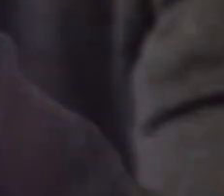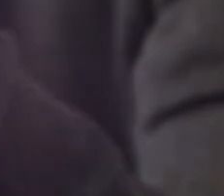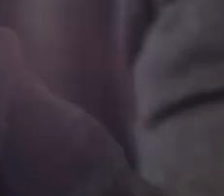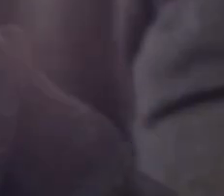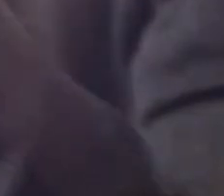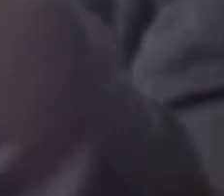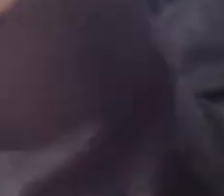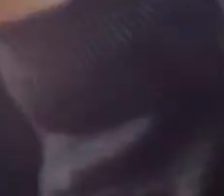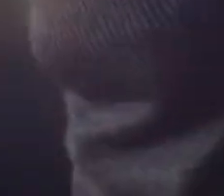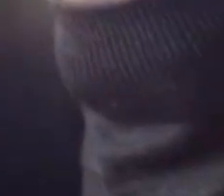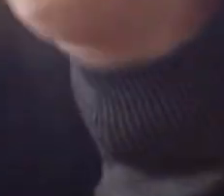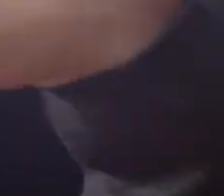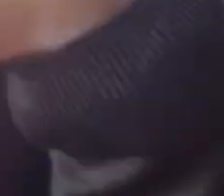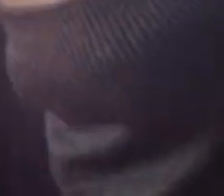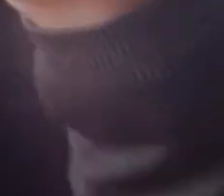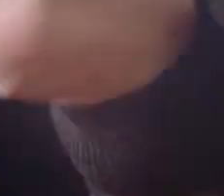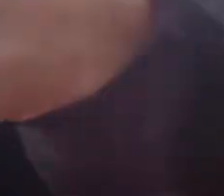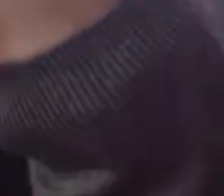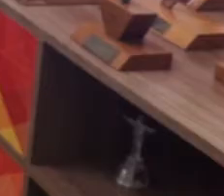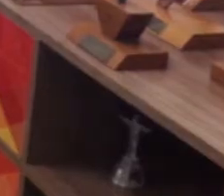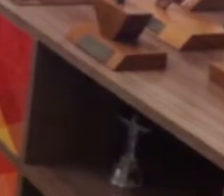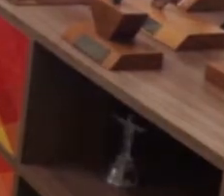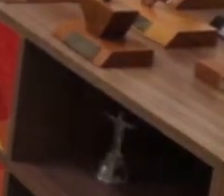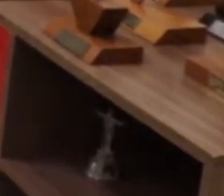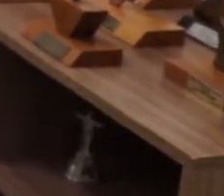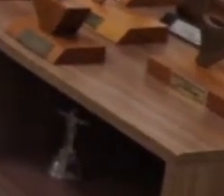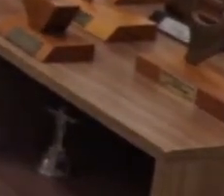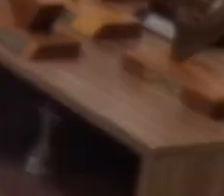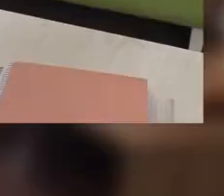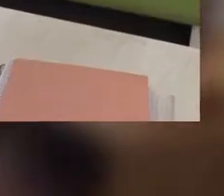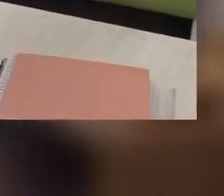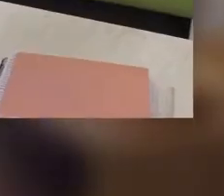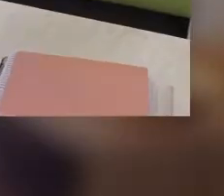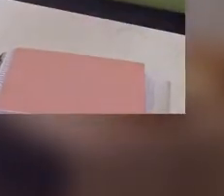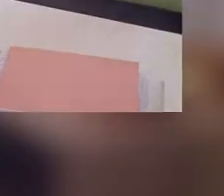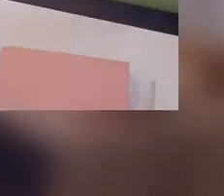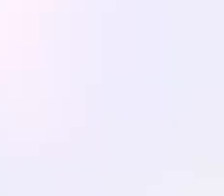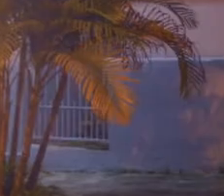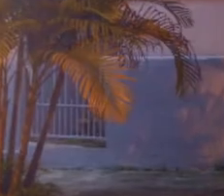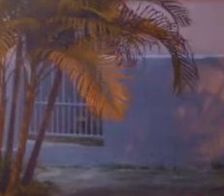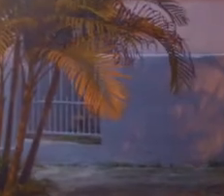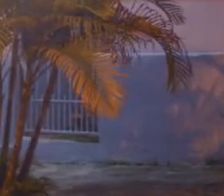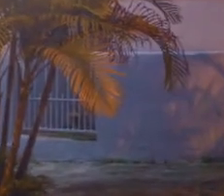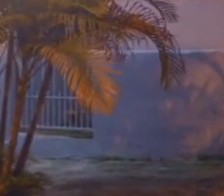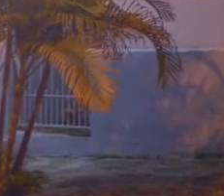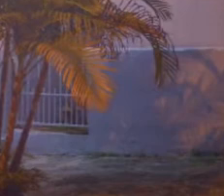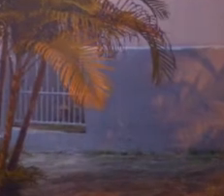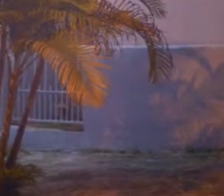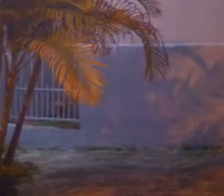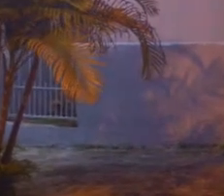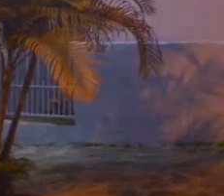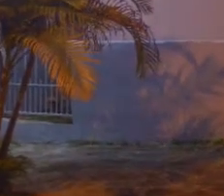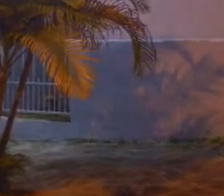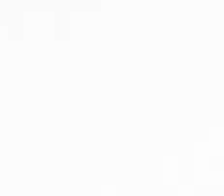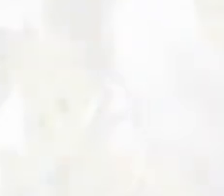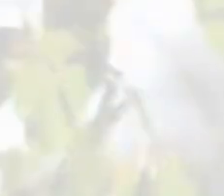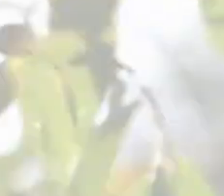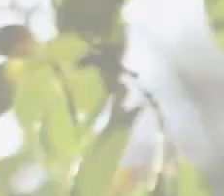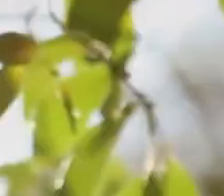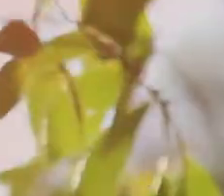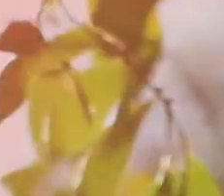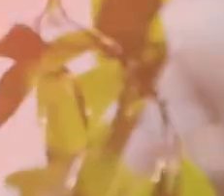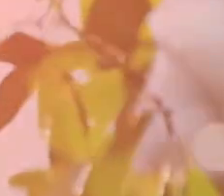adultos Realizamos atendimentos Em libras e inglês De forma presencial Ou online Consulte nossos profissionais E convênios